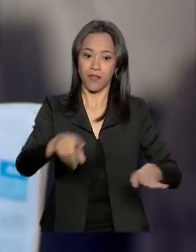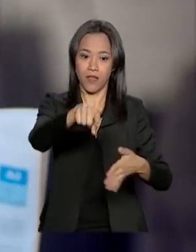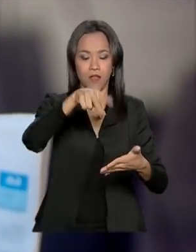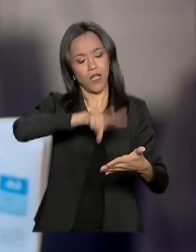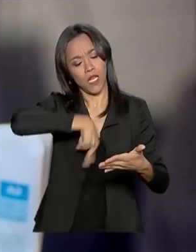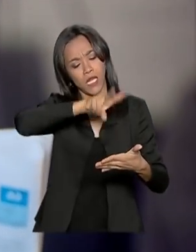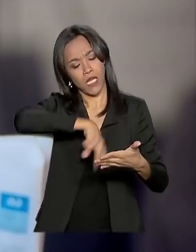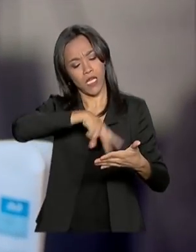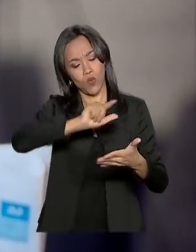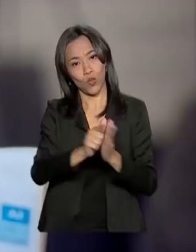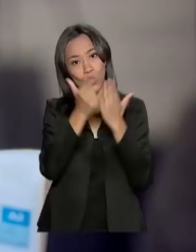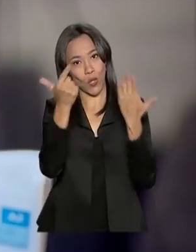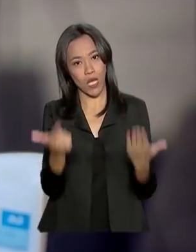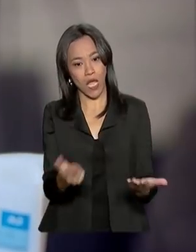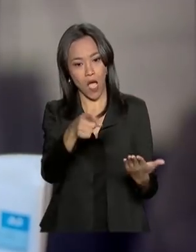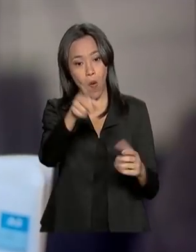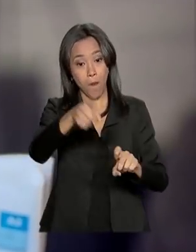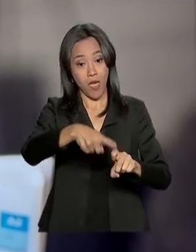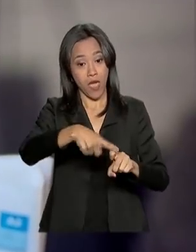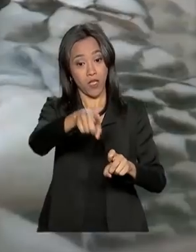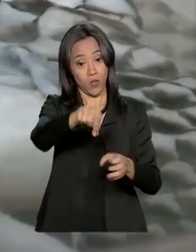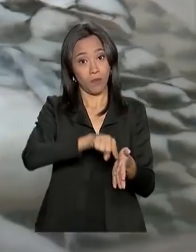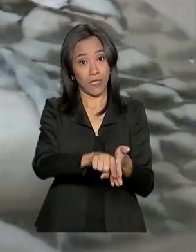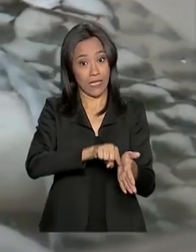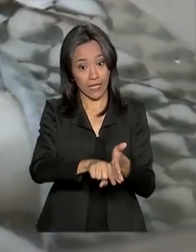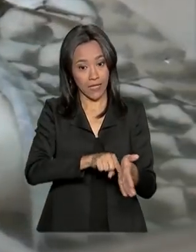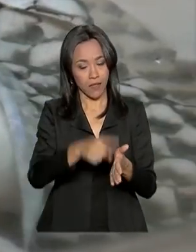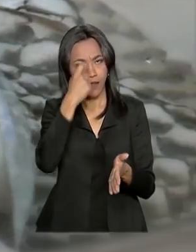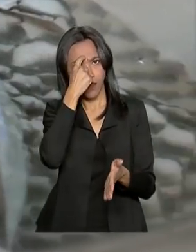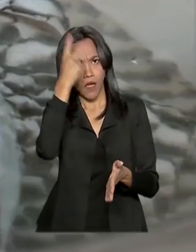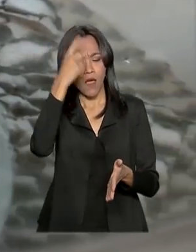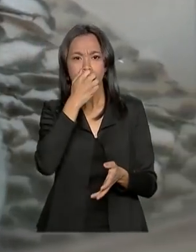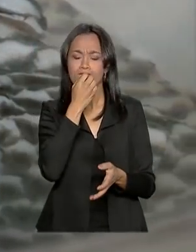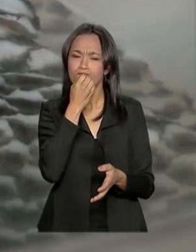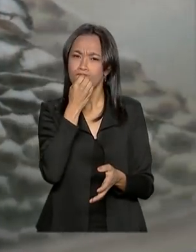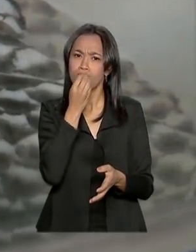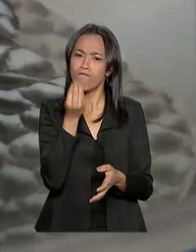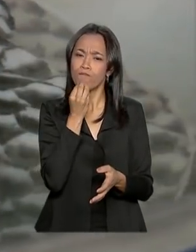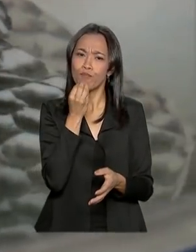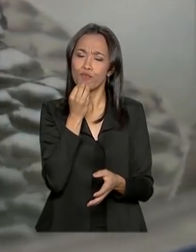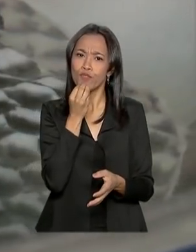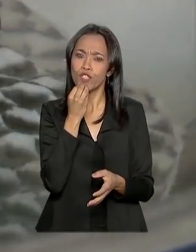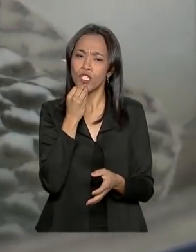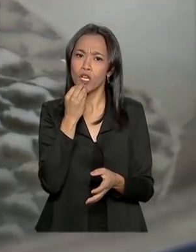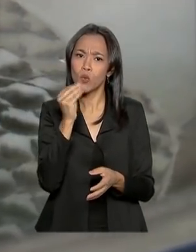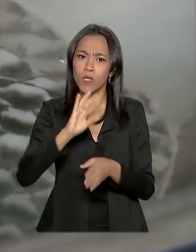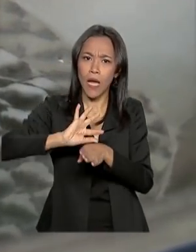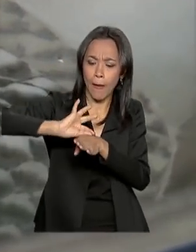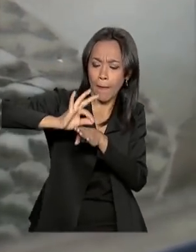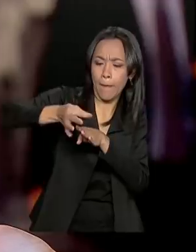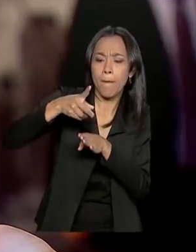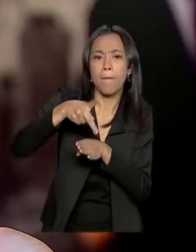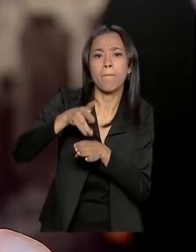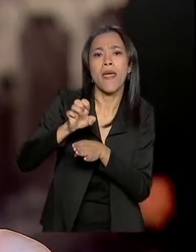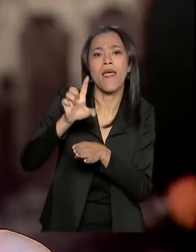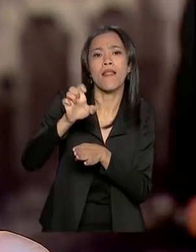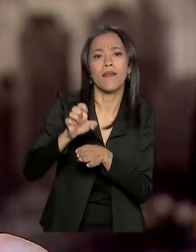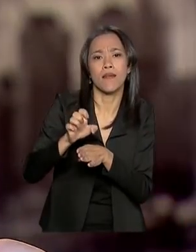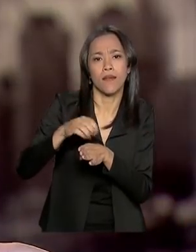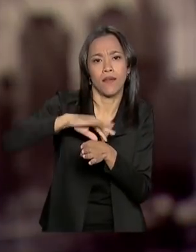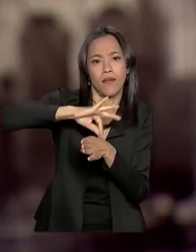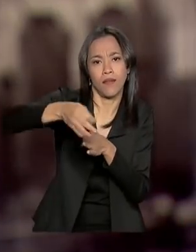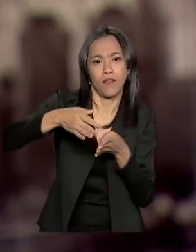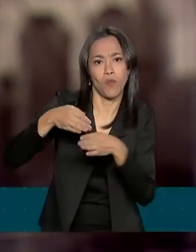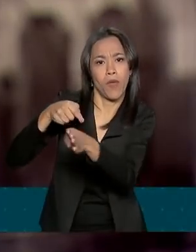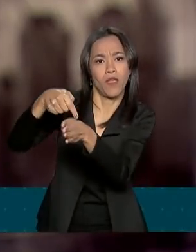o jornal, que Marcelo Borges, médico e pesquisador, teve a ideia de usar a pele de tilápia no tratamento de queimaduras. Falava sobre